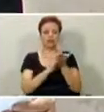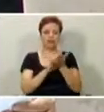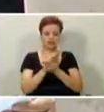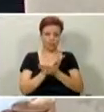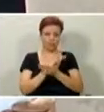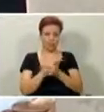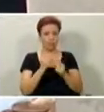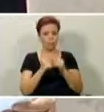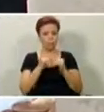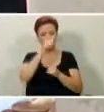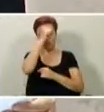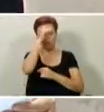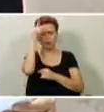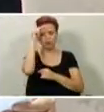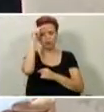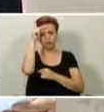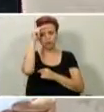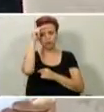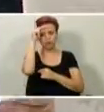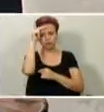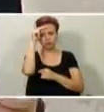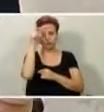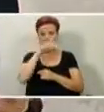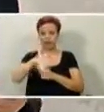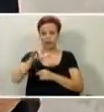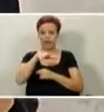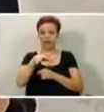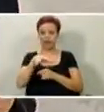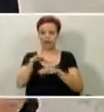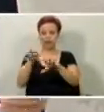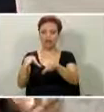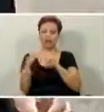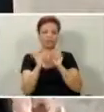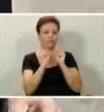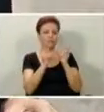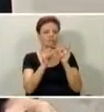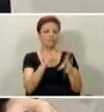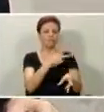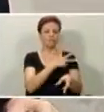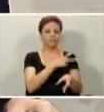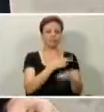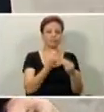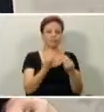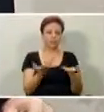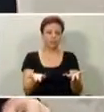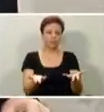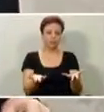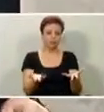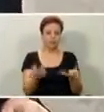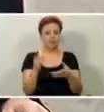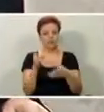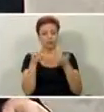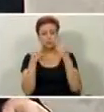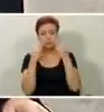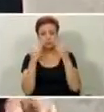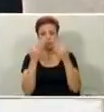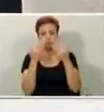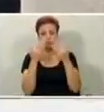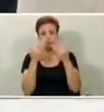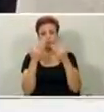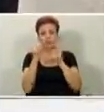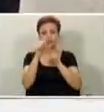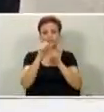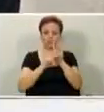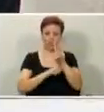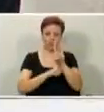por que a prefeitura pegar e passar isso para a iniciativa privada? Isso mostra, inclusive, faz dois